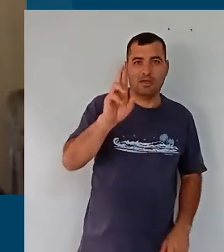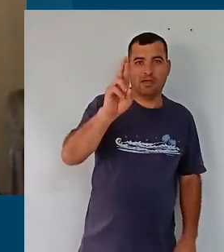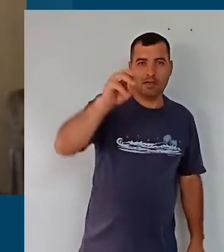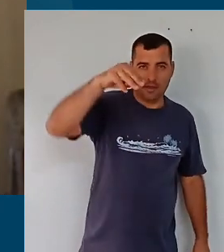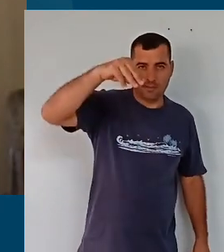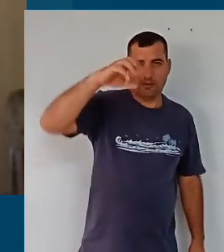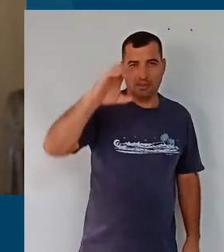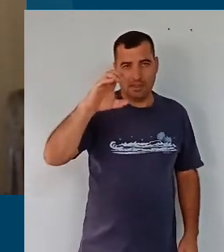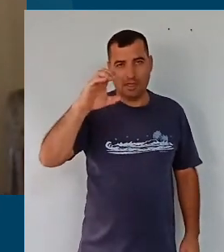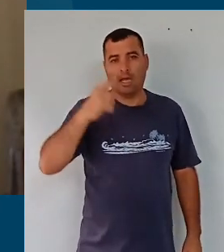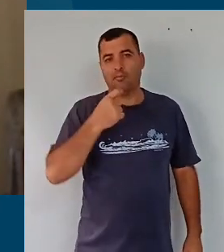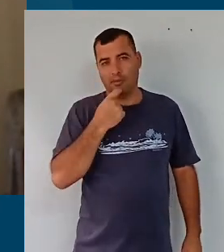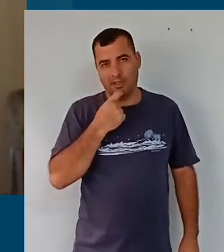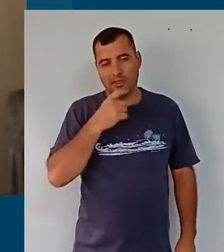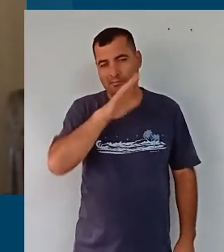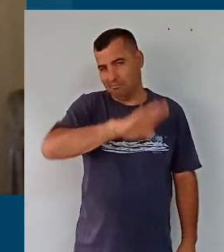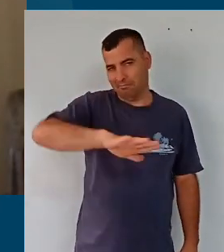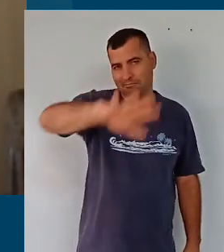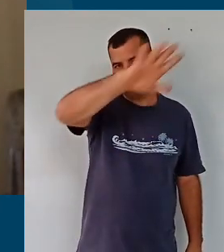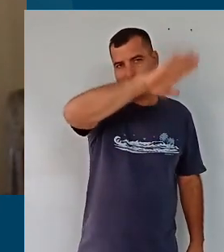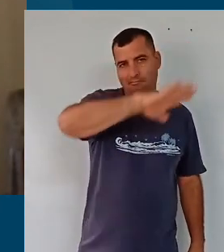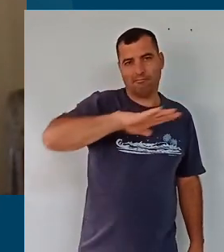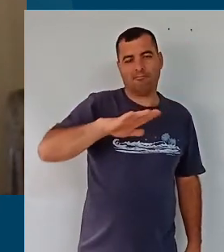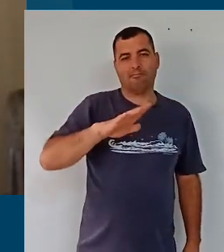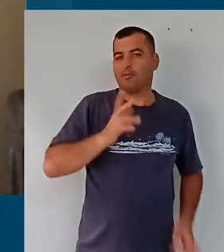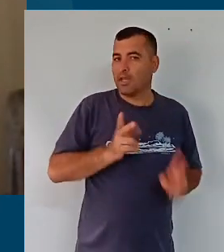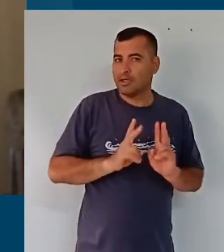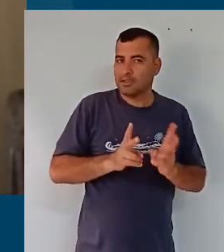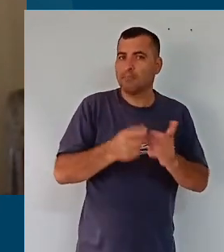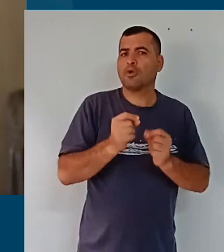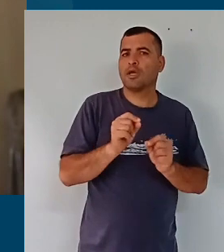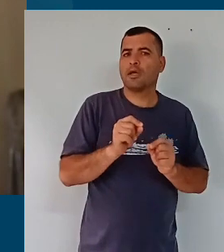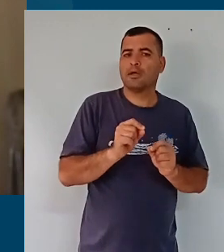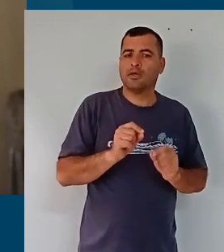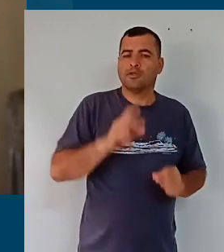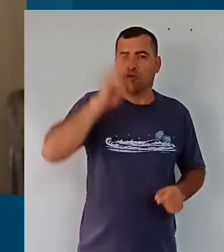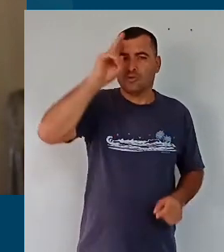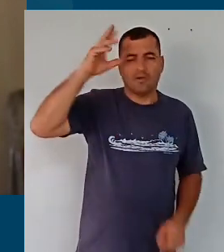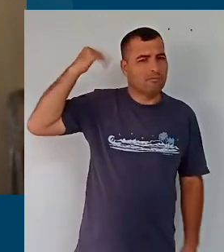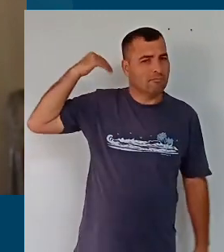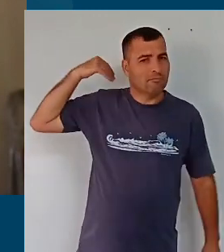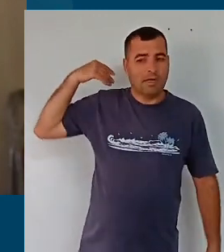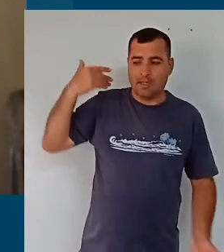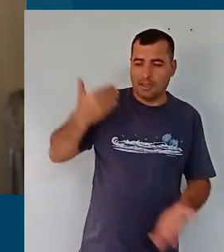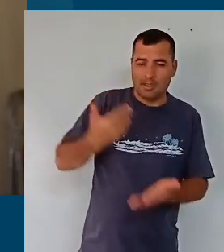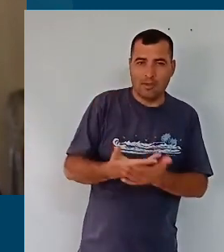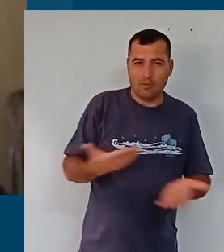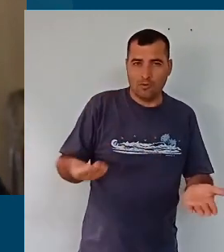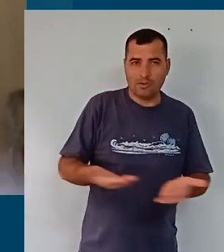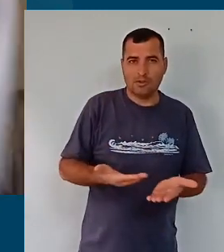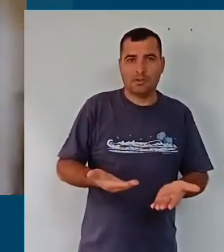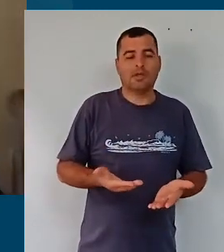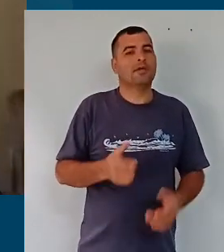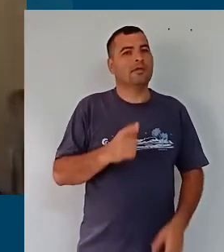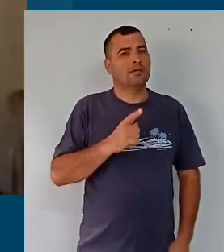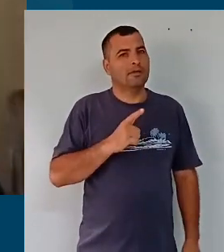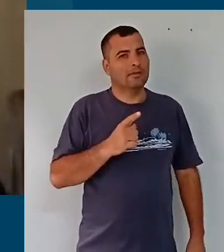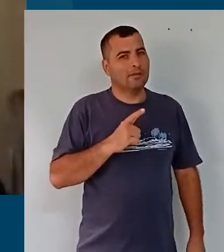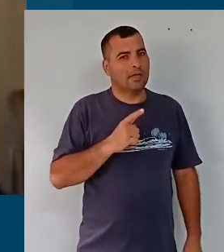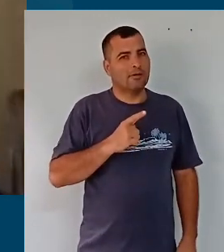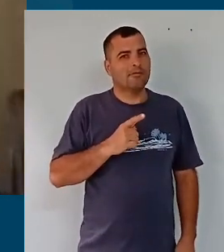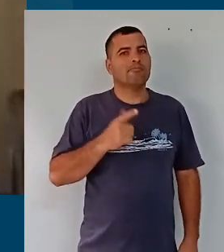metropolitana de Campinas, e ela sempre buscou historicamente trazer essa